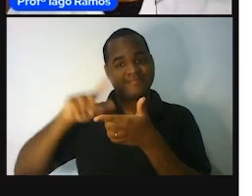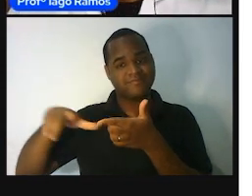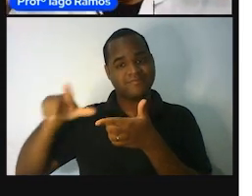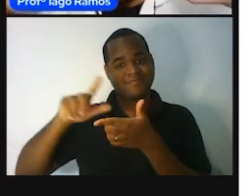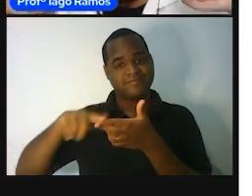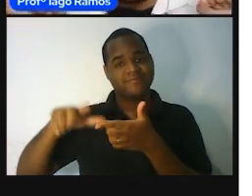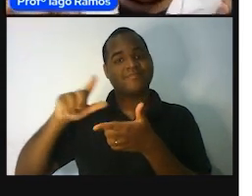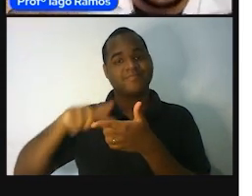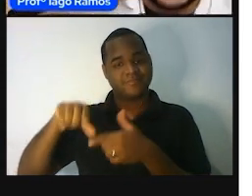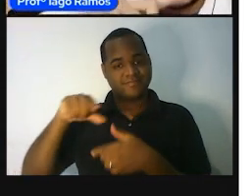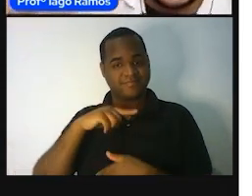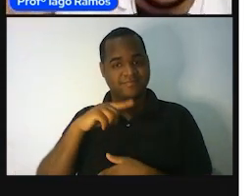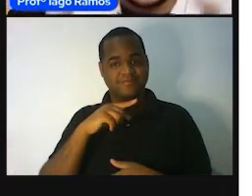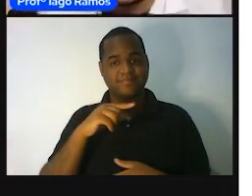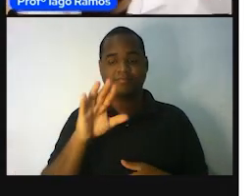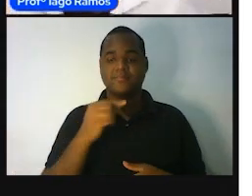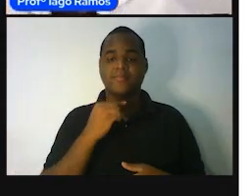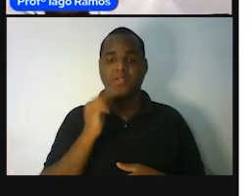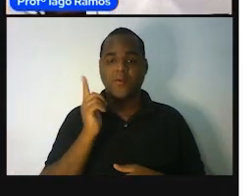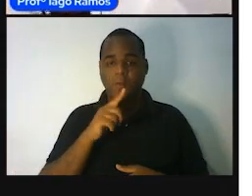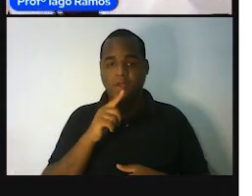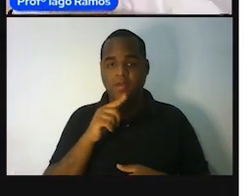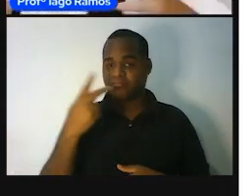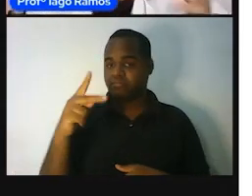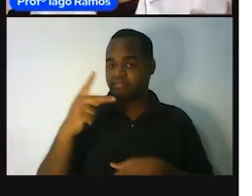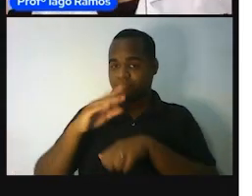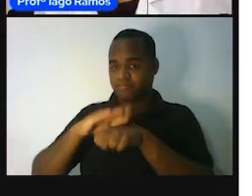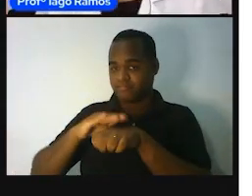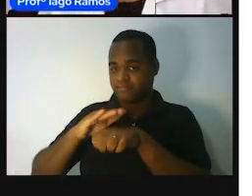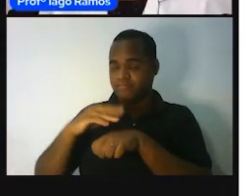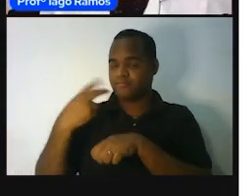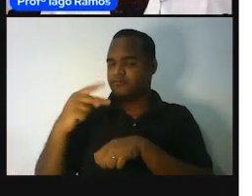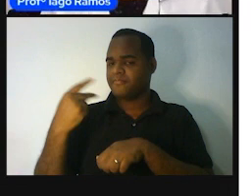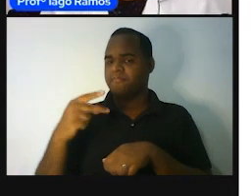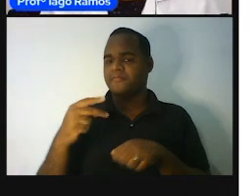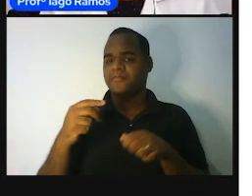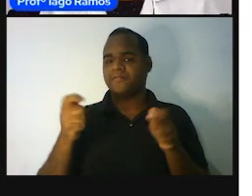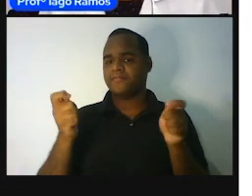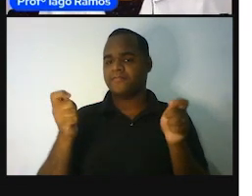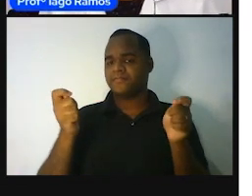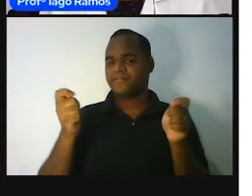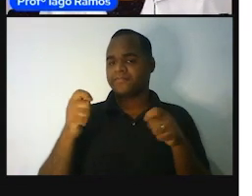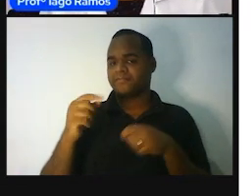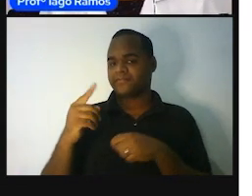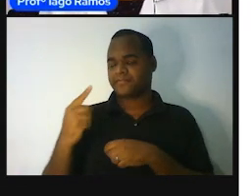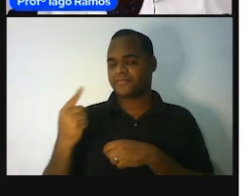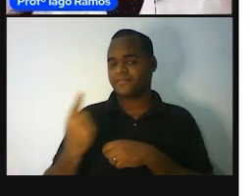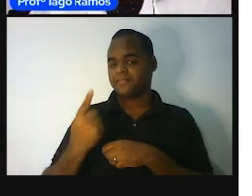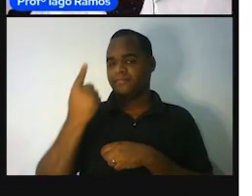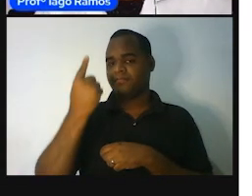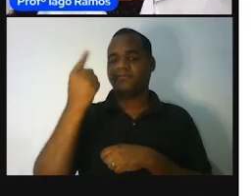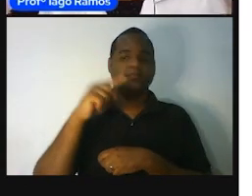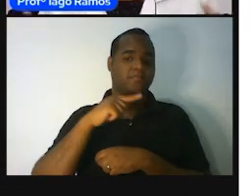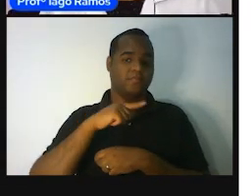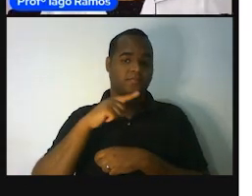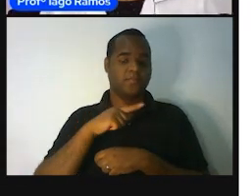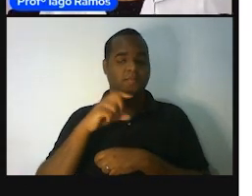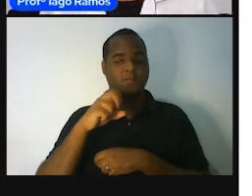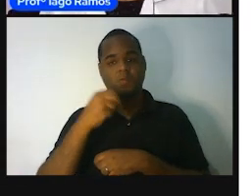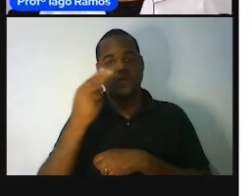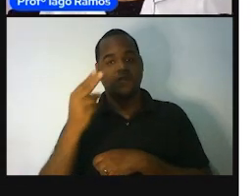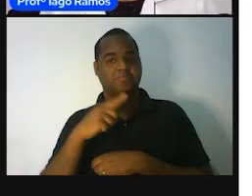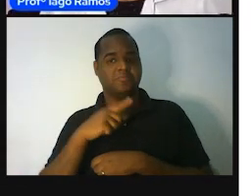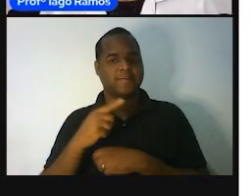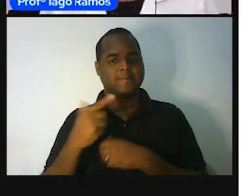uma coisa é você medir sei lá, a altura da mão, a largura